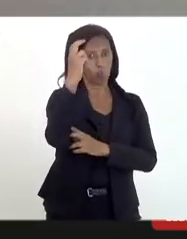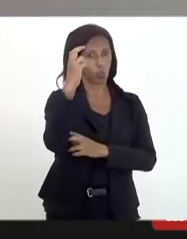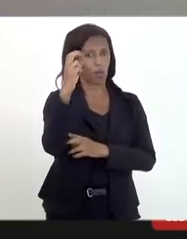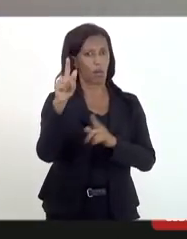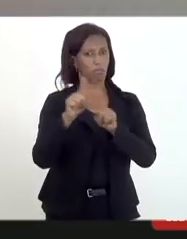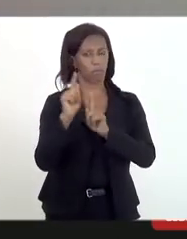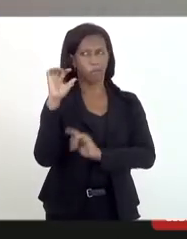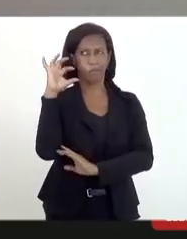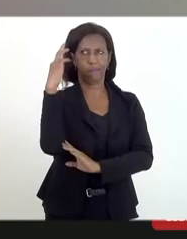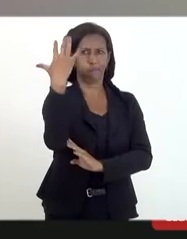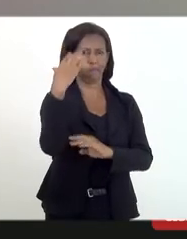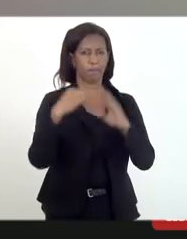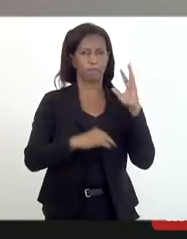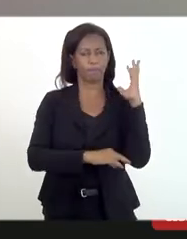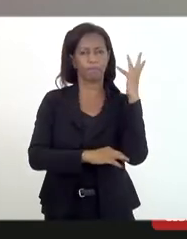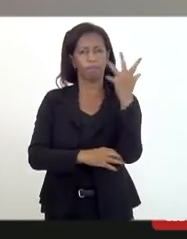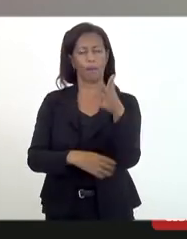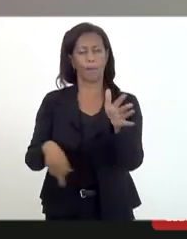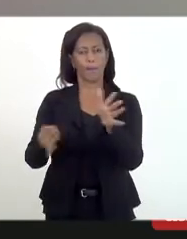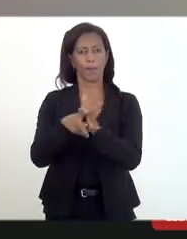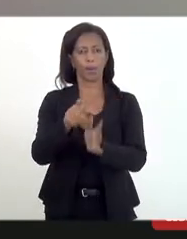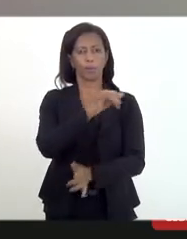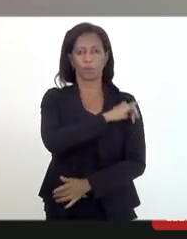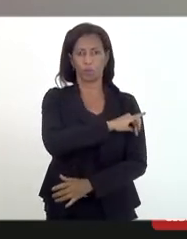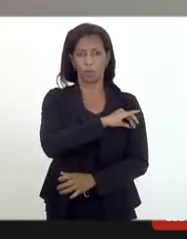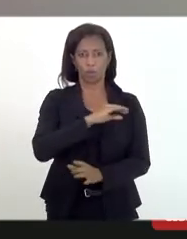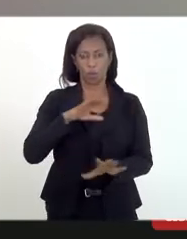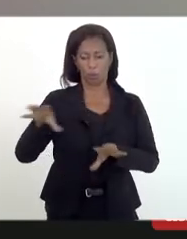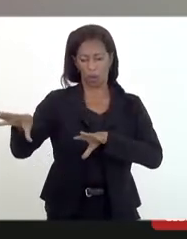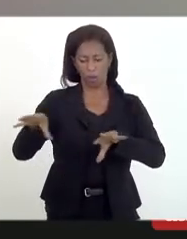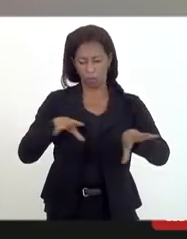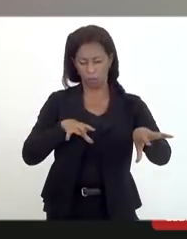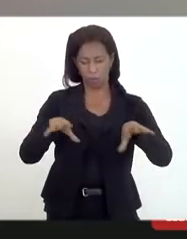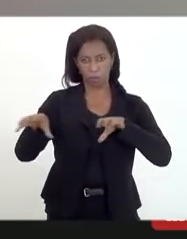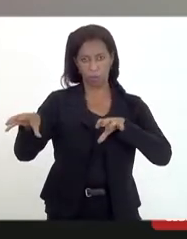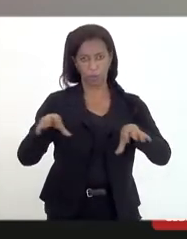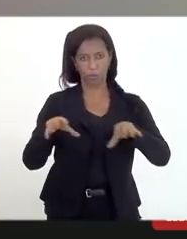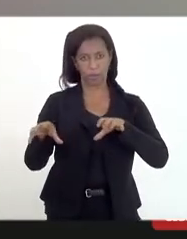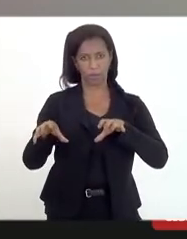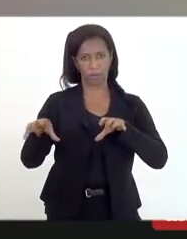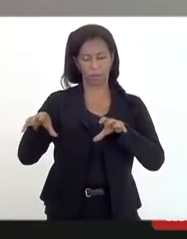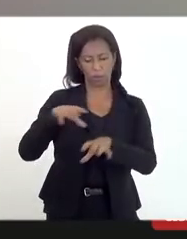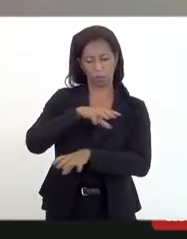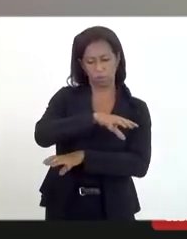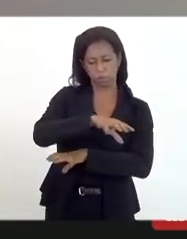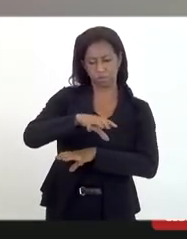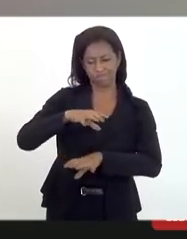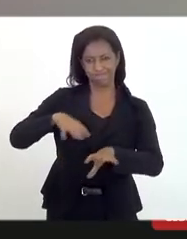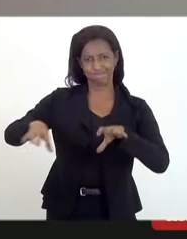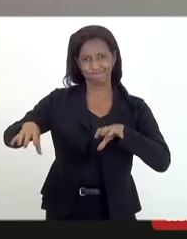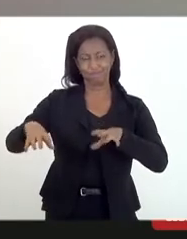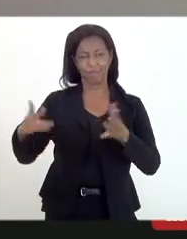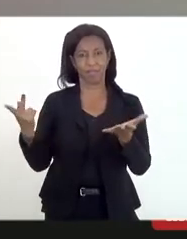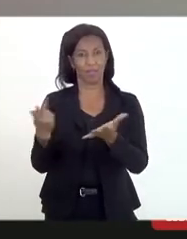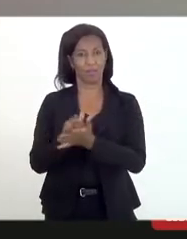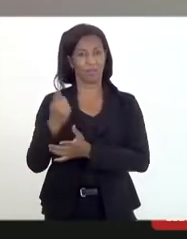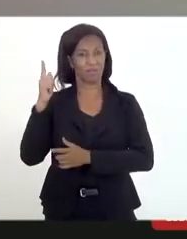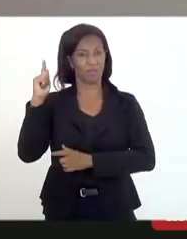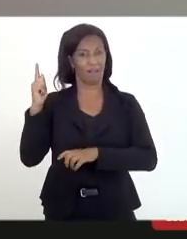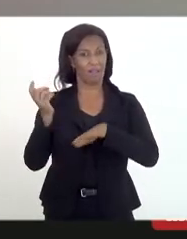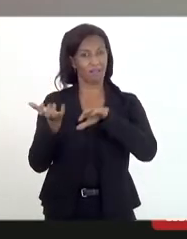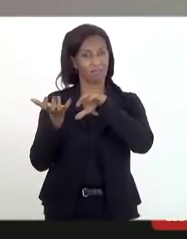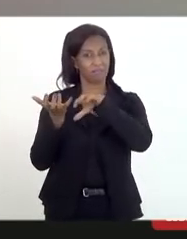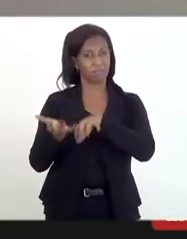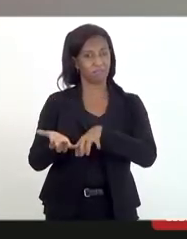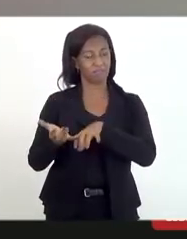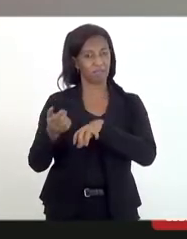Janeiro. Com as mudanças ocorridas no Ministério Público Federal em Brasília, atualmente, integro